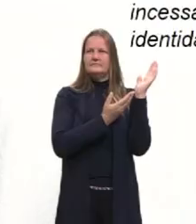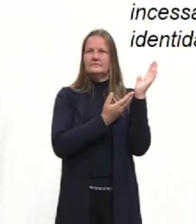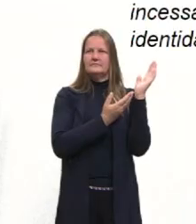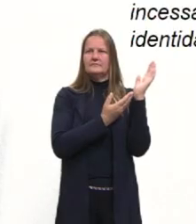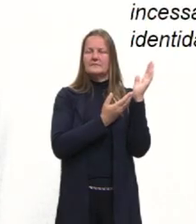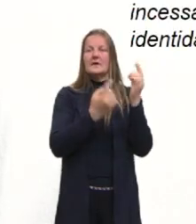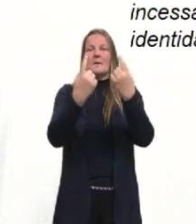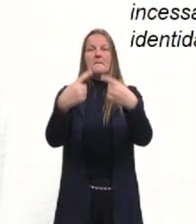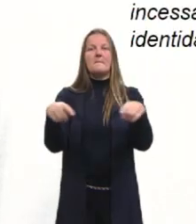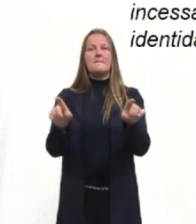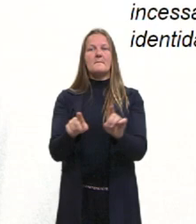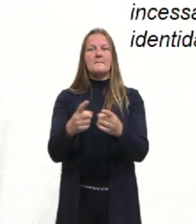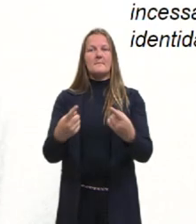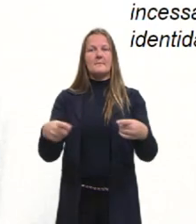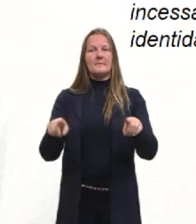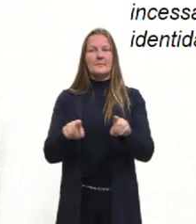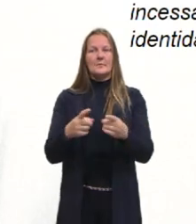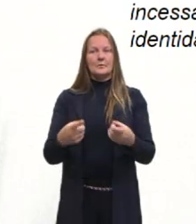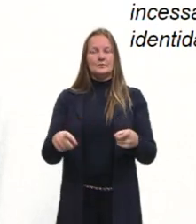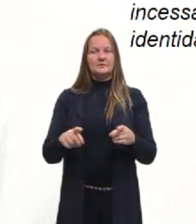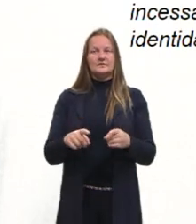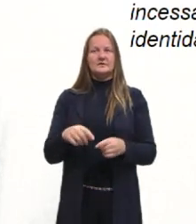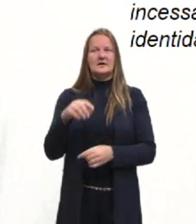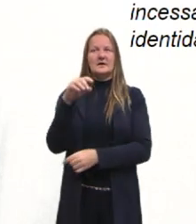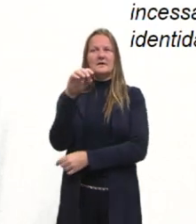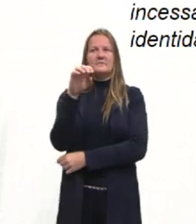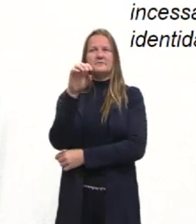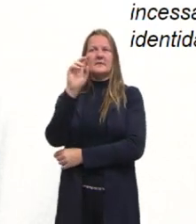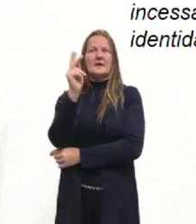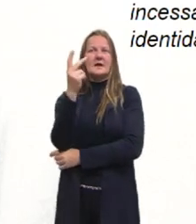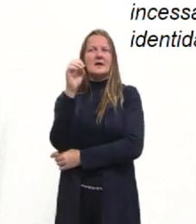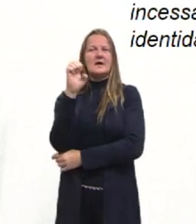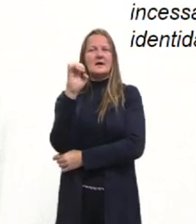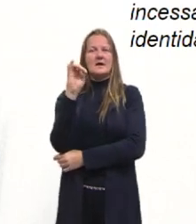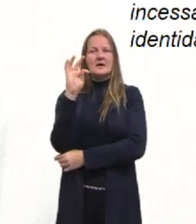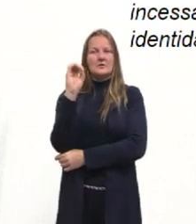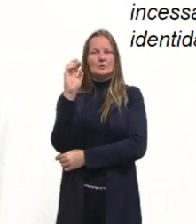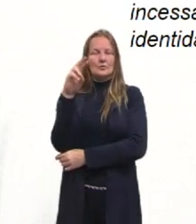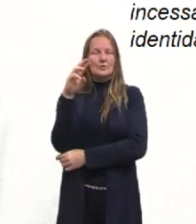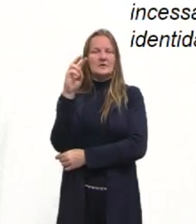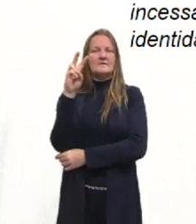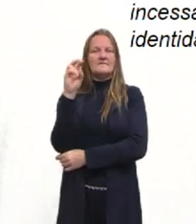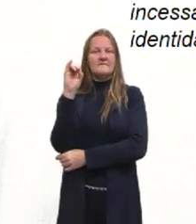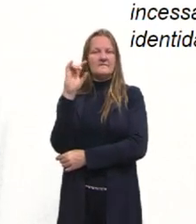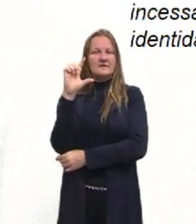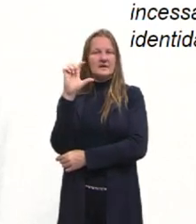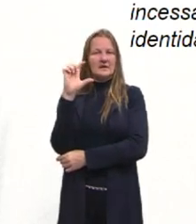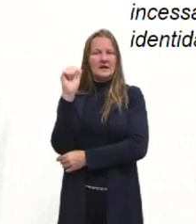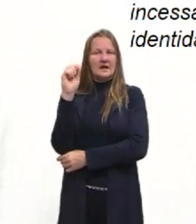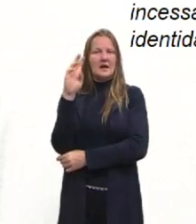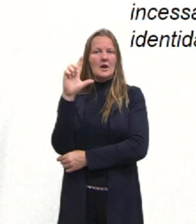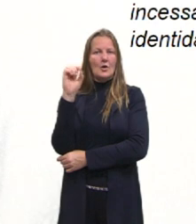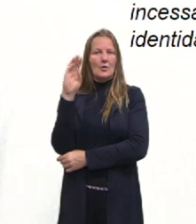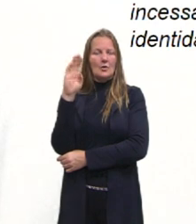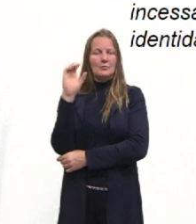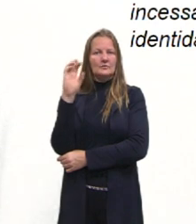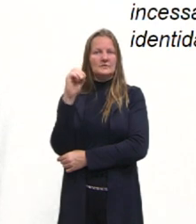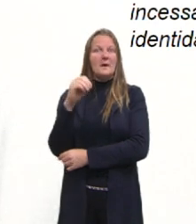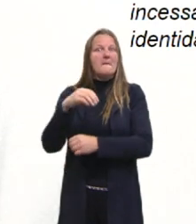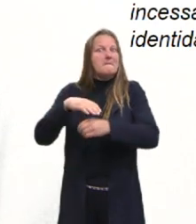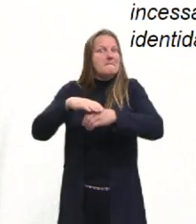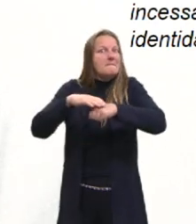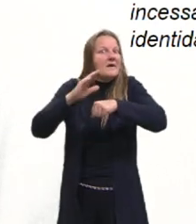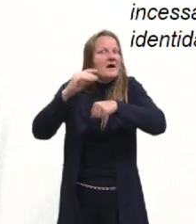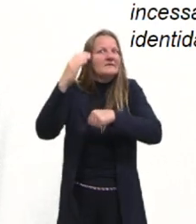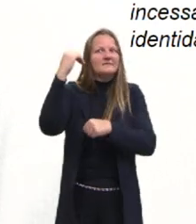Na música, nós tivemos o Heitor Villa-Lobos, que além de maestro, ele foi compositor, e essa figura que